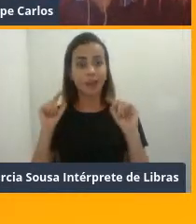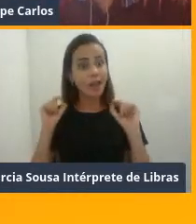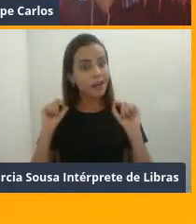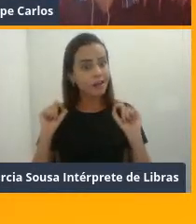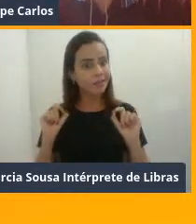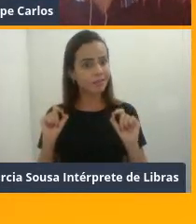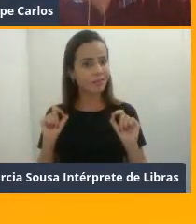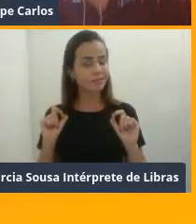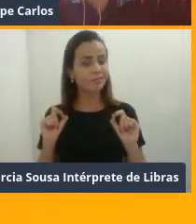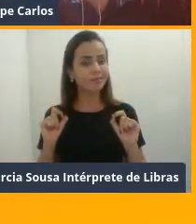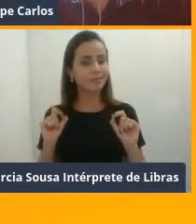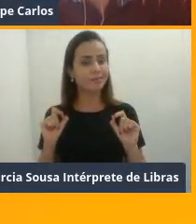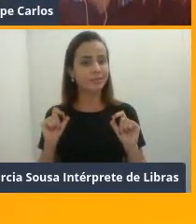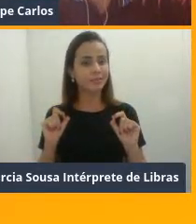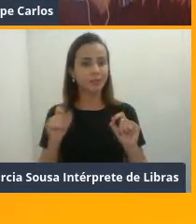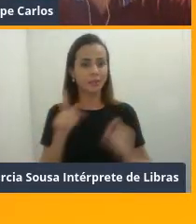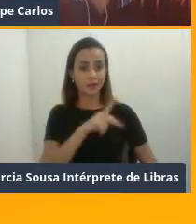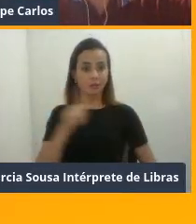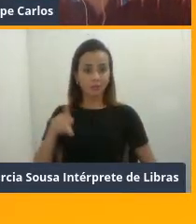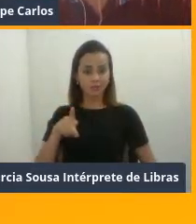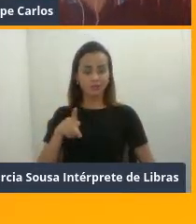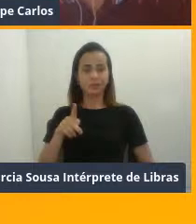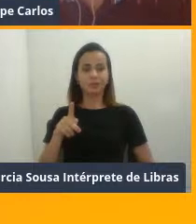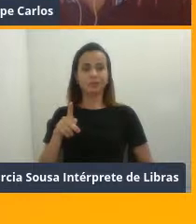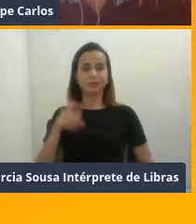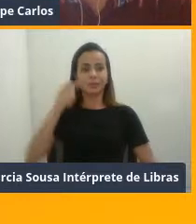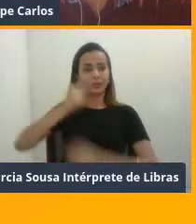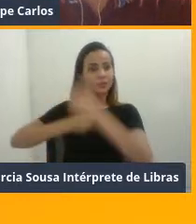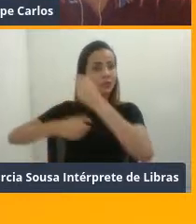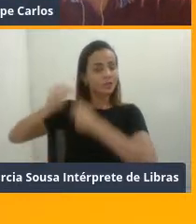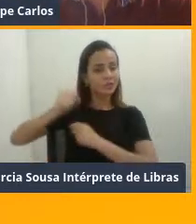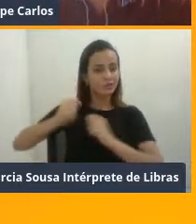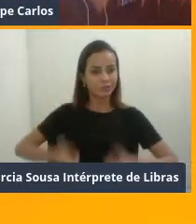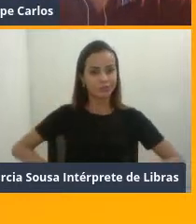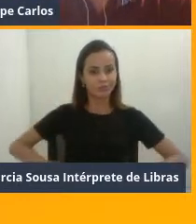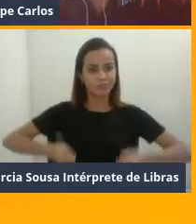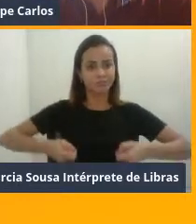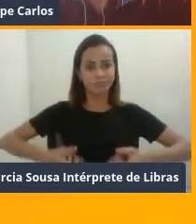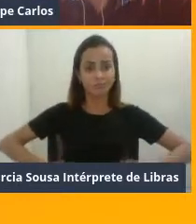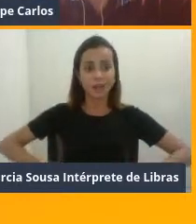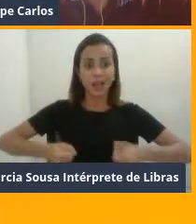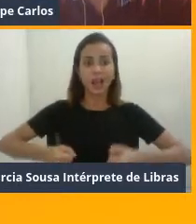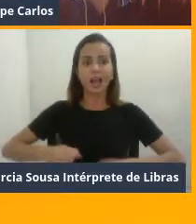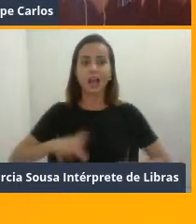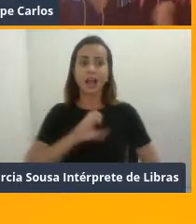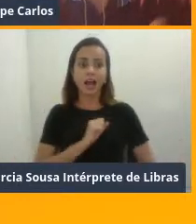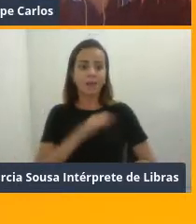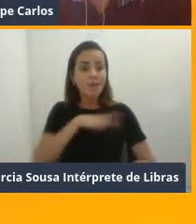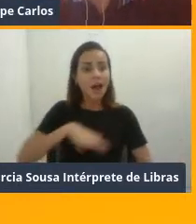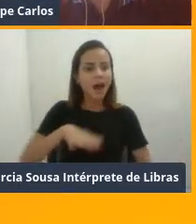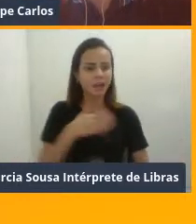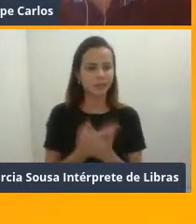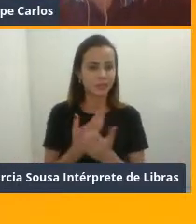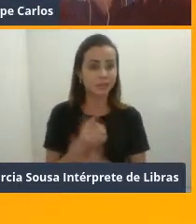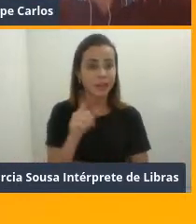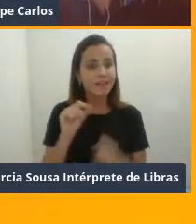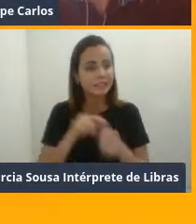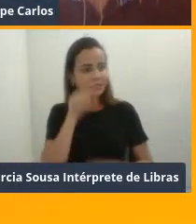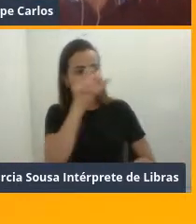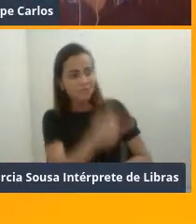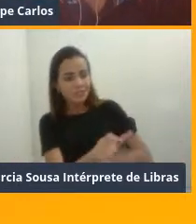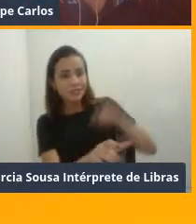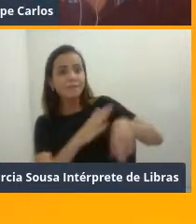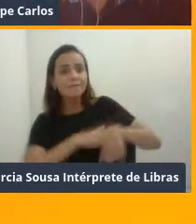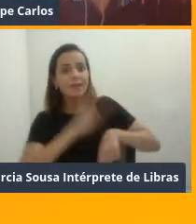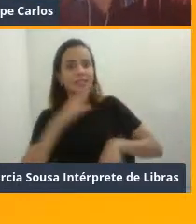professores de CrossFit, como atuantes da área, é na verdade fazer você se tornar uma pessoa mais